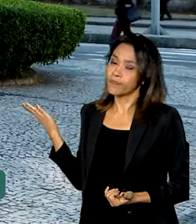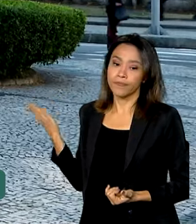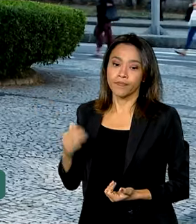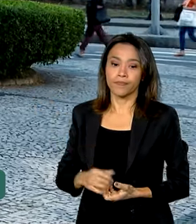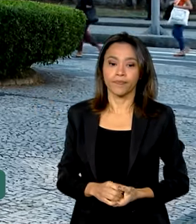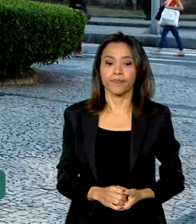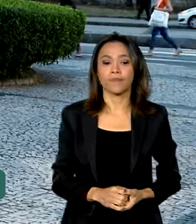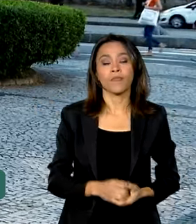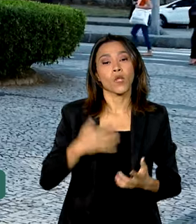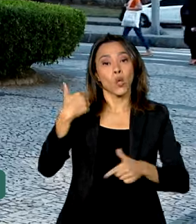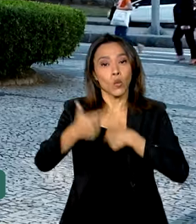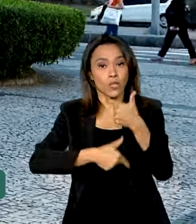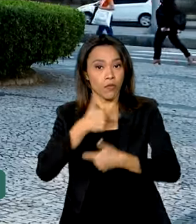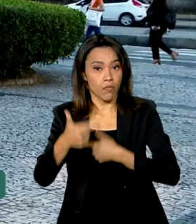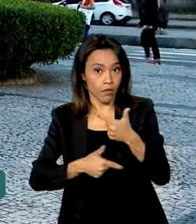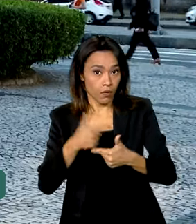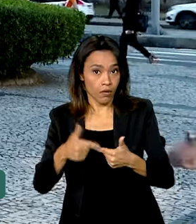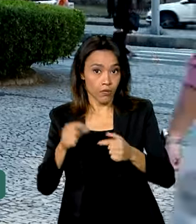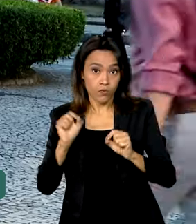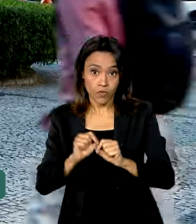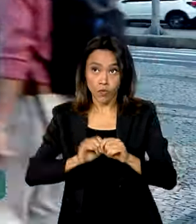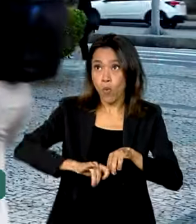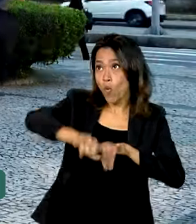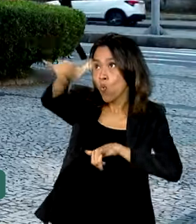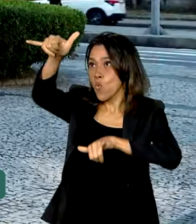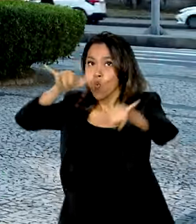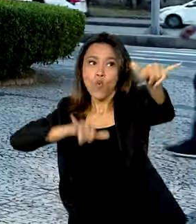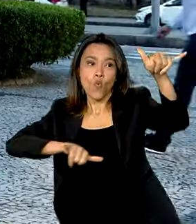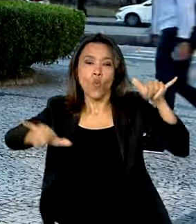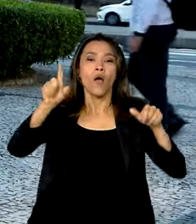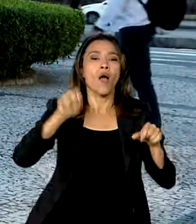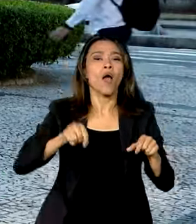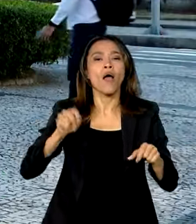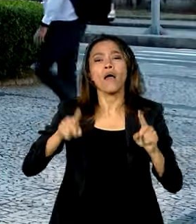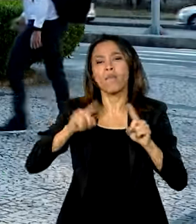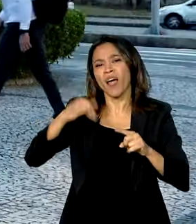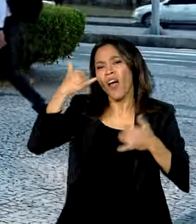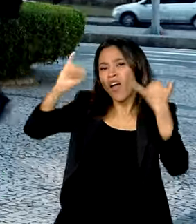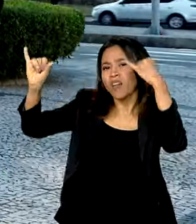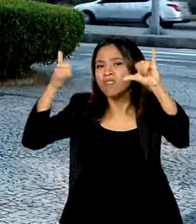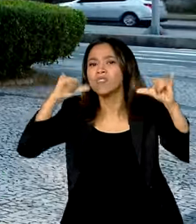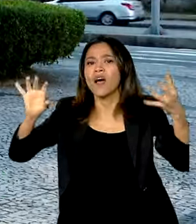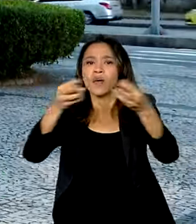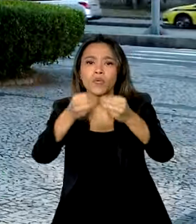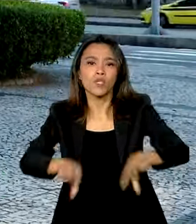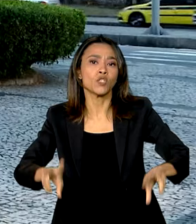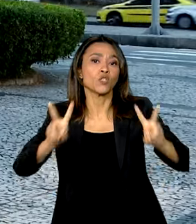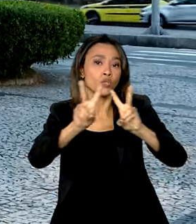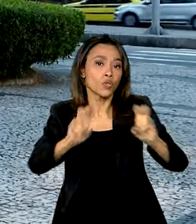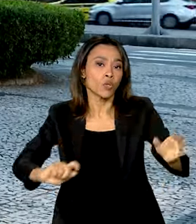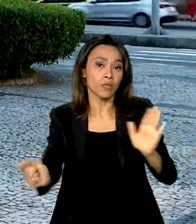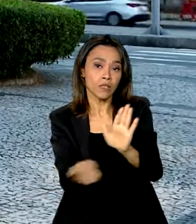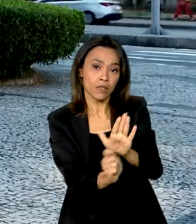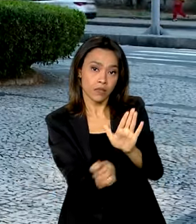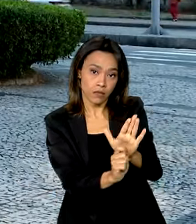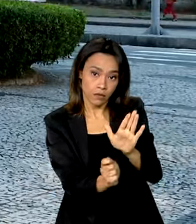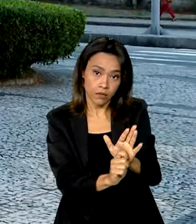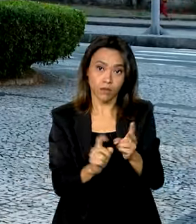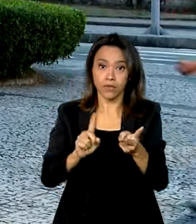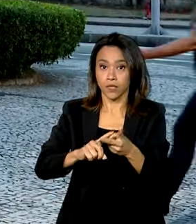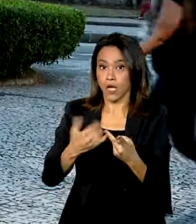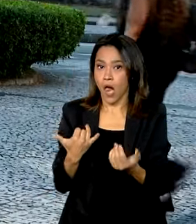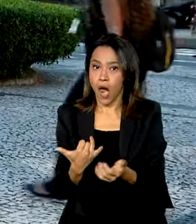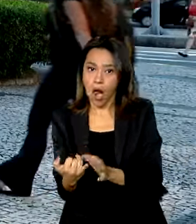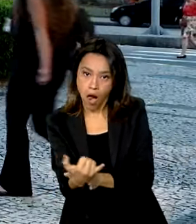A Operação Ponte Aérea é focada em ações preventivas e repressivas contra o tráfico de drogas, armas e outros